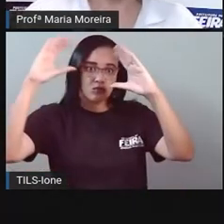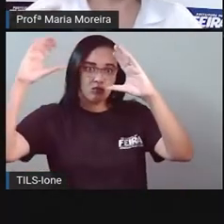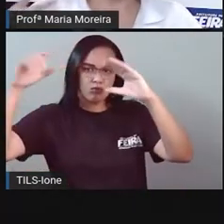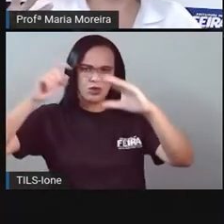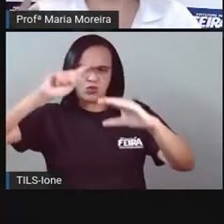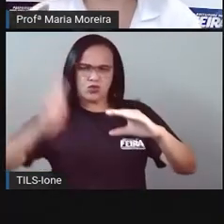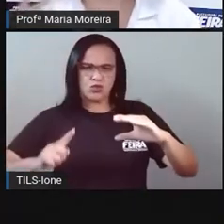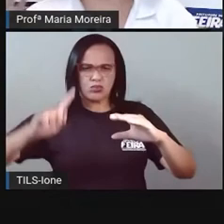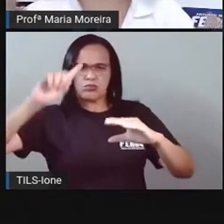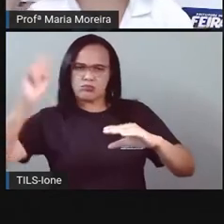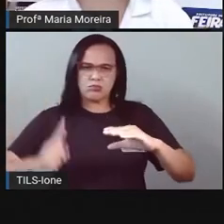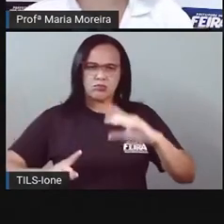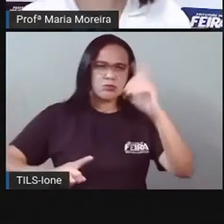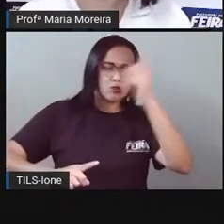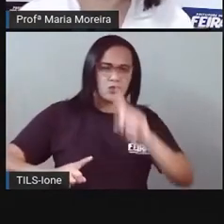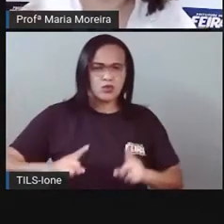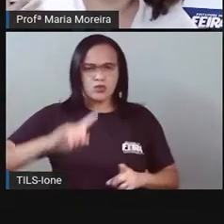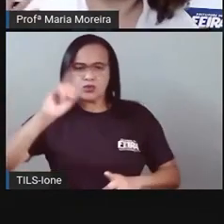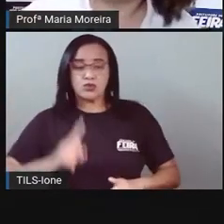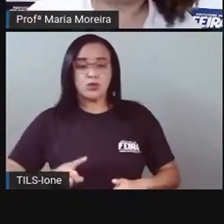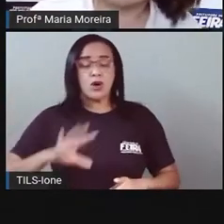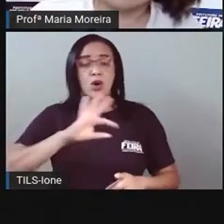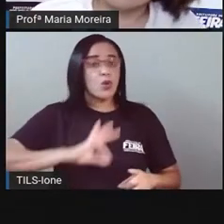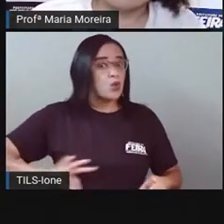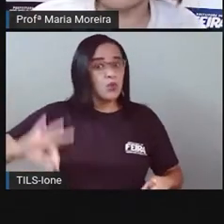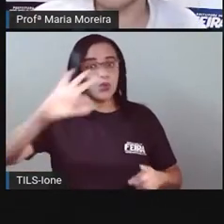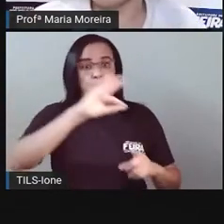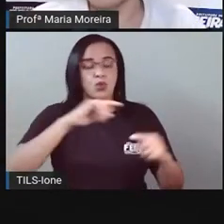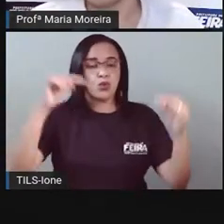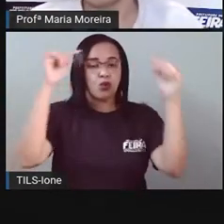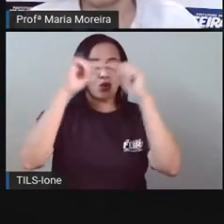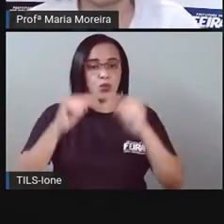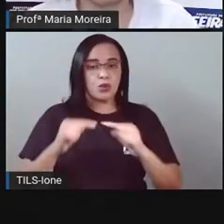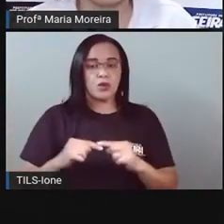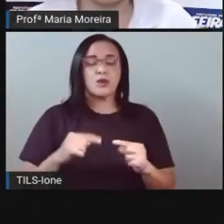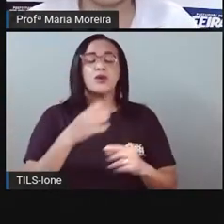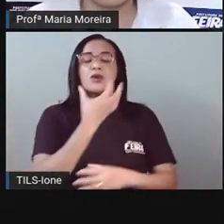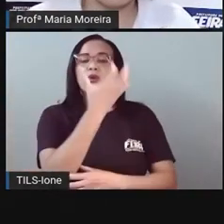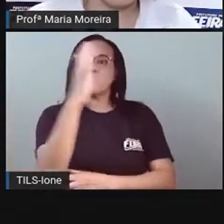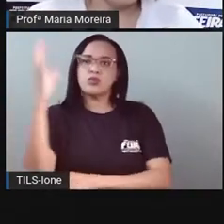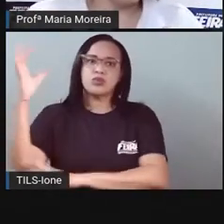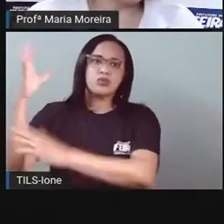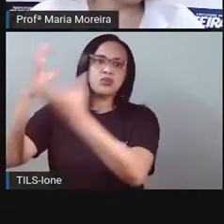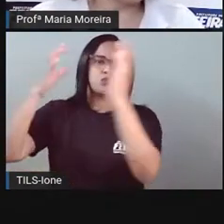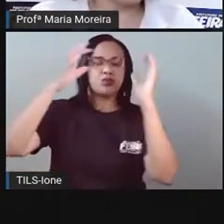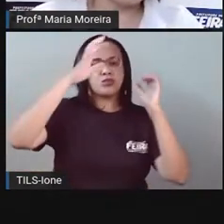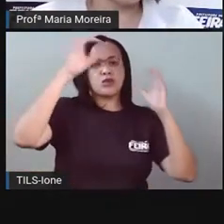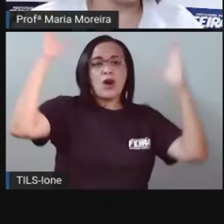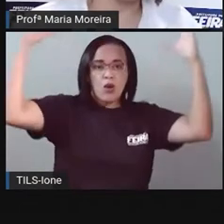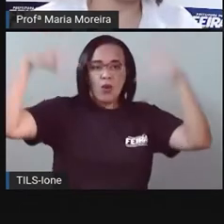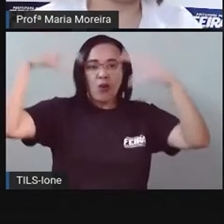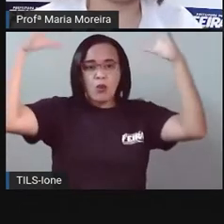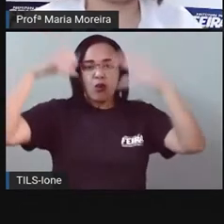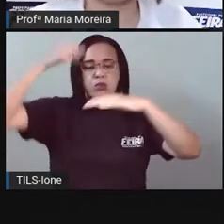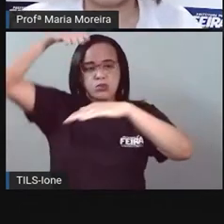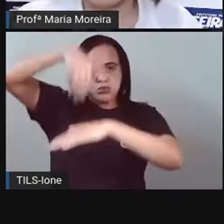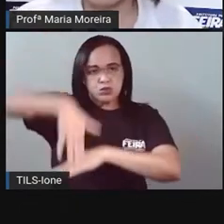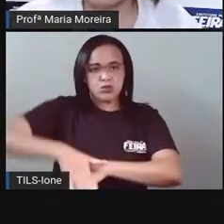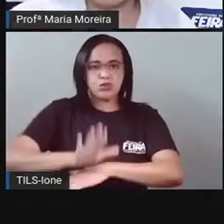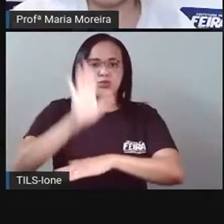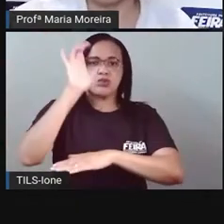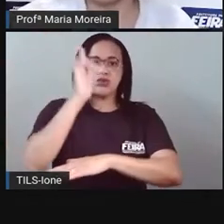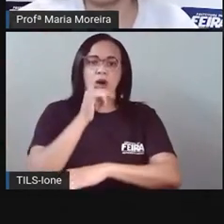sol. Então, tudo isso aí são o quê? Fenômenos da natureza, a chuva, seca. E vamos falar aí sobre esses